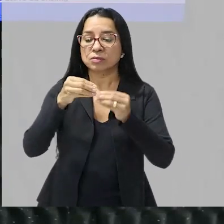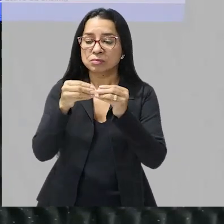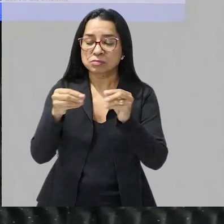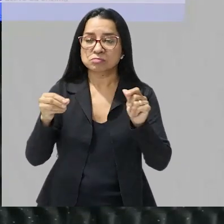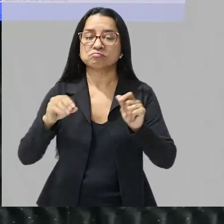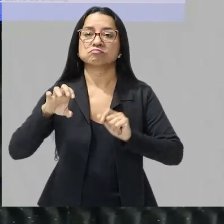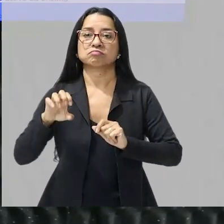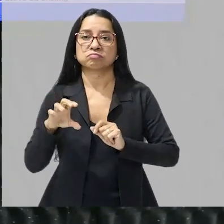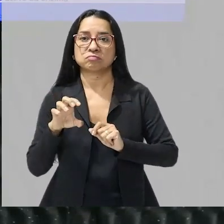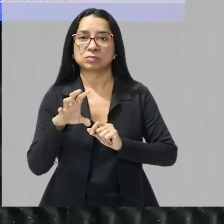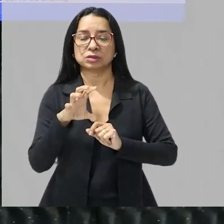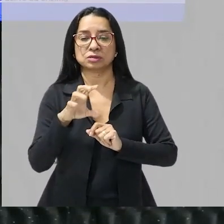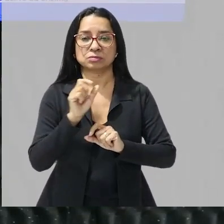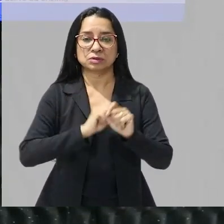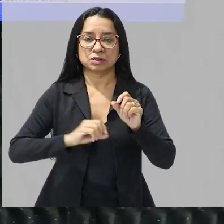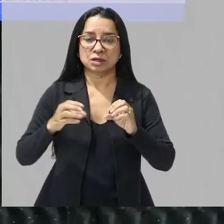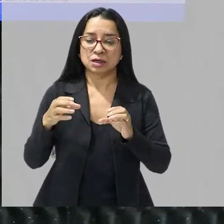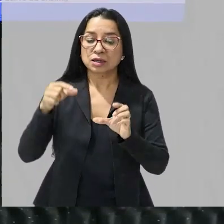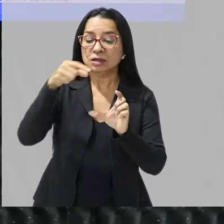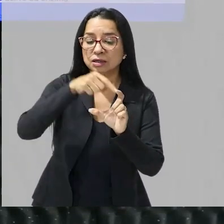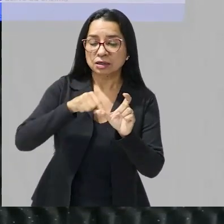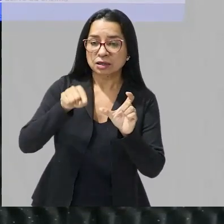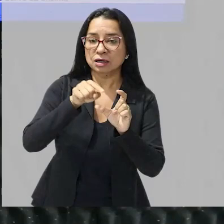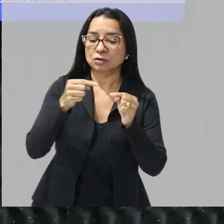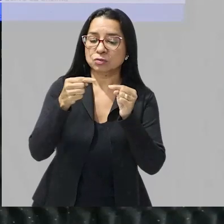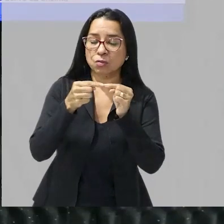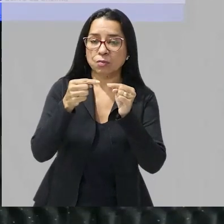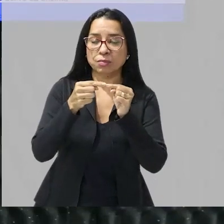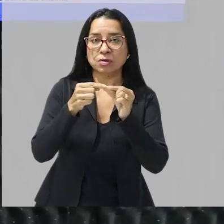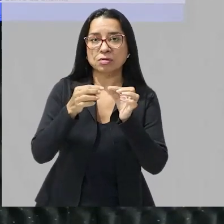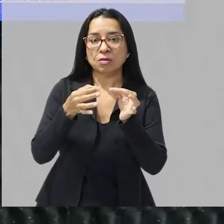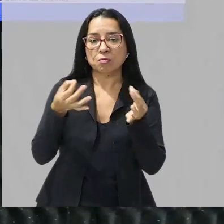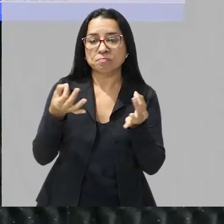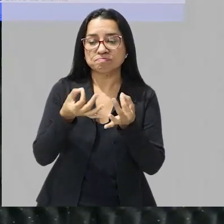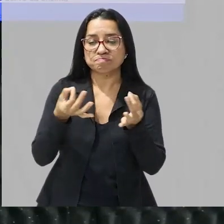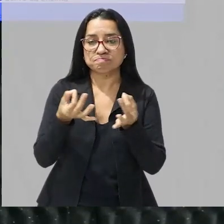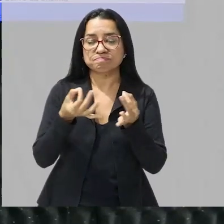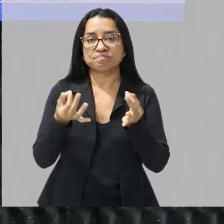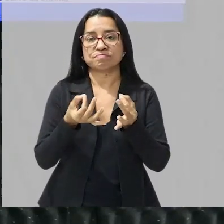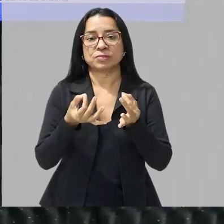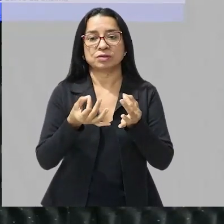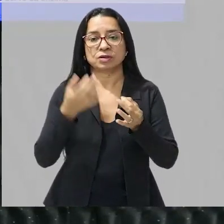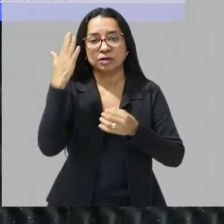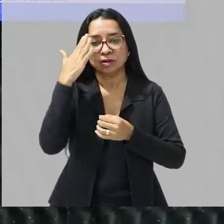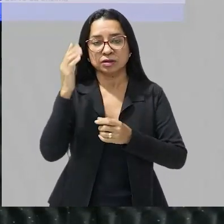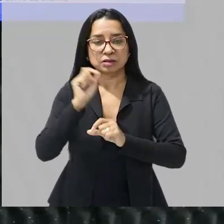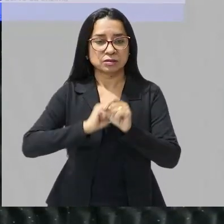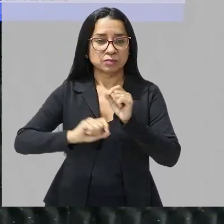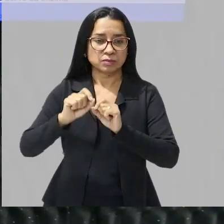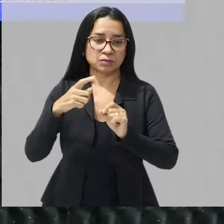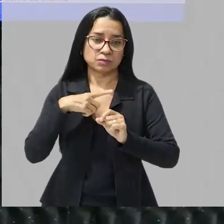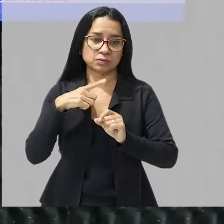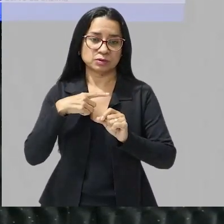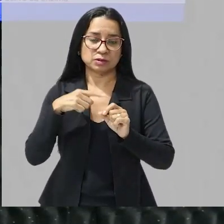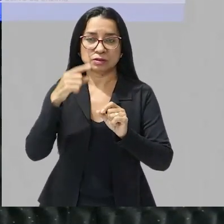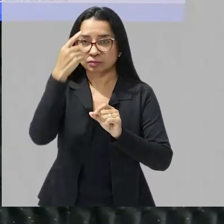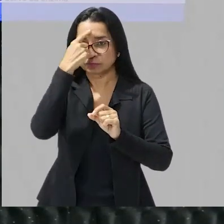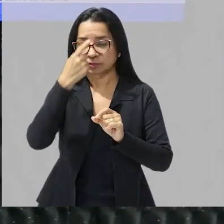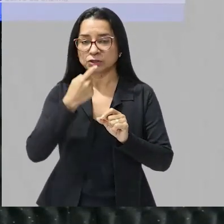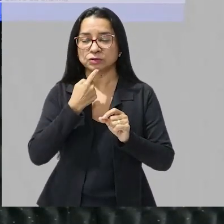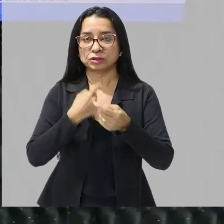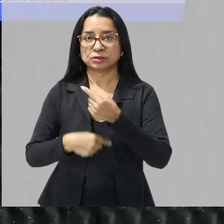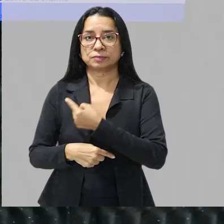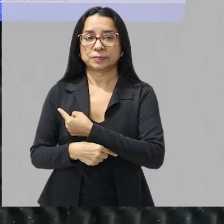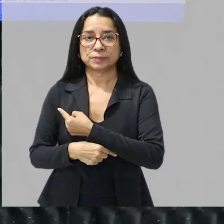enzima então eles se encaixam perfeitamente com a enzima para a gente entender melhor eu tenho aqui essa figurinha